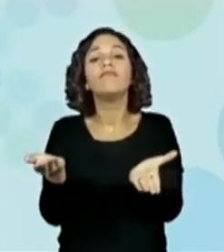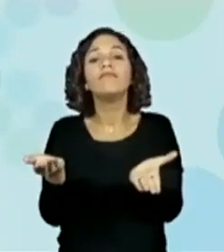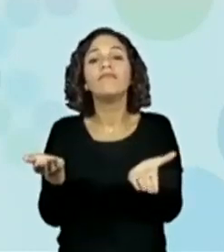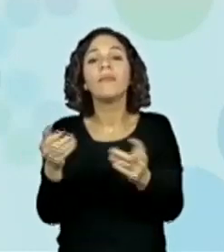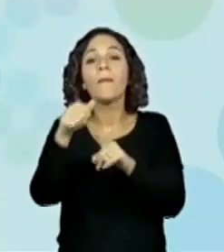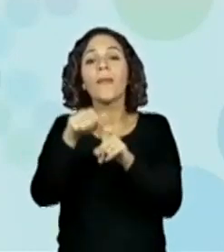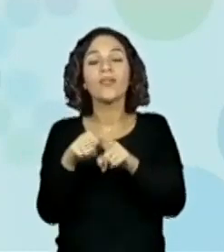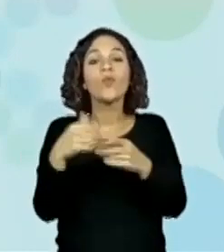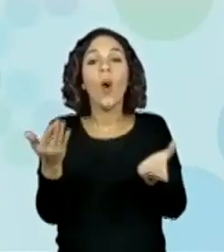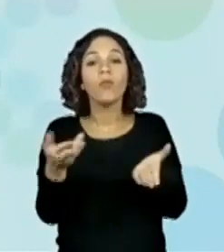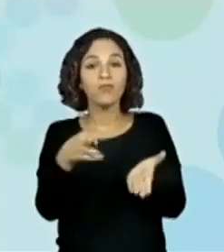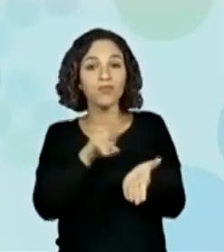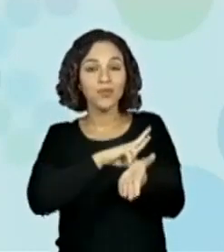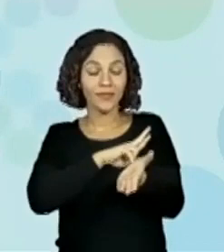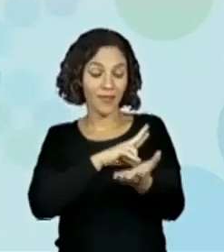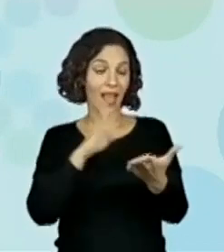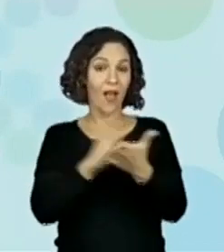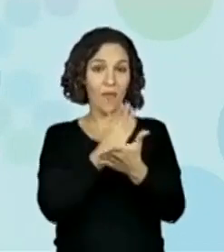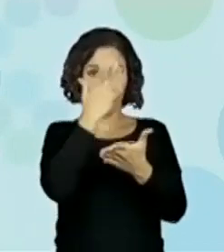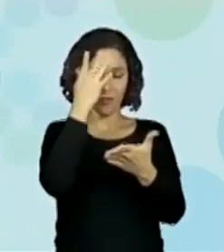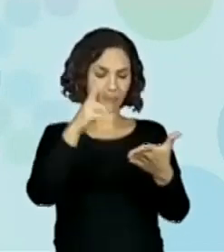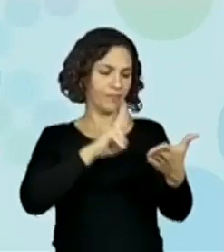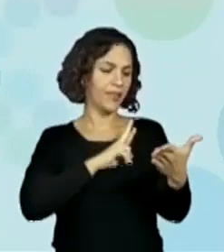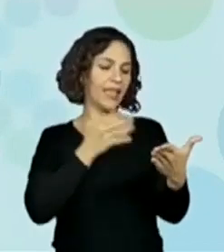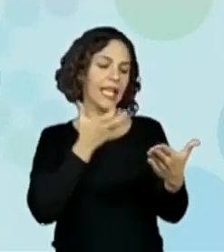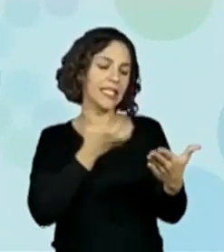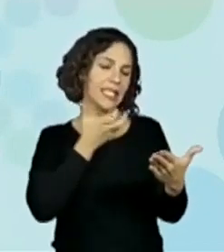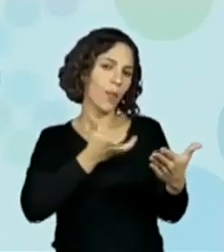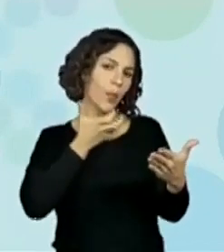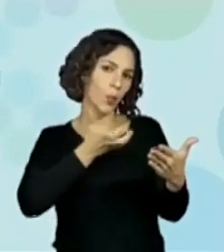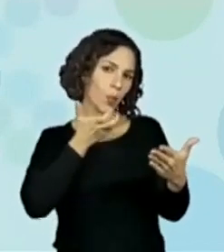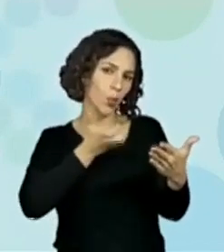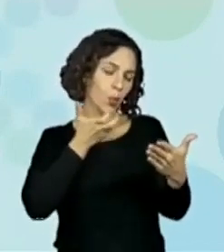Olha aí, Tem gente falando que vai acabar em dezembro, né.